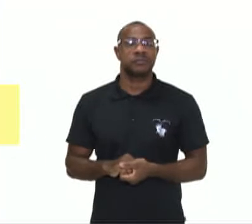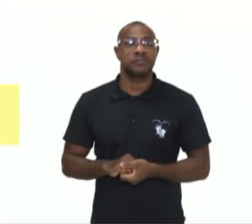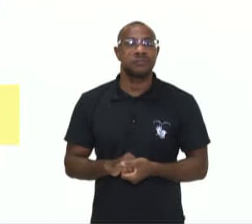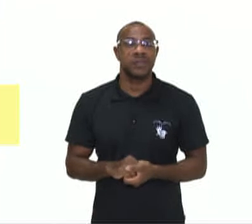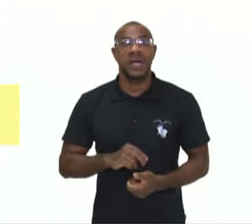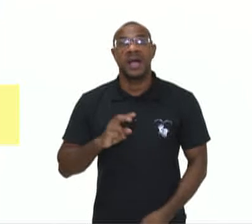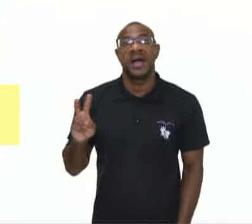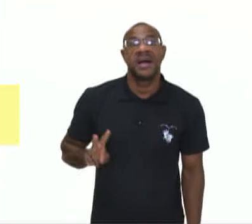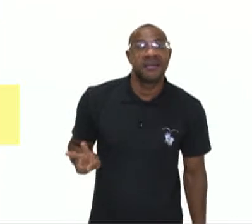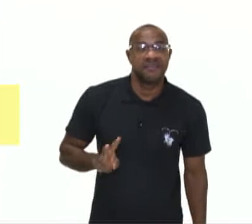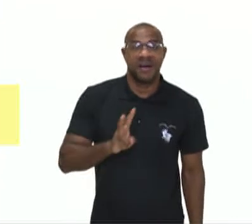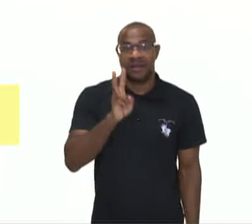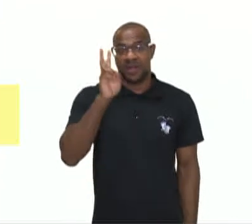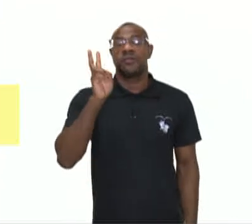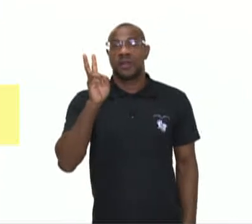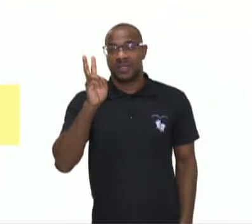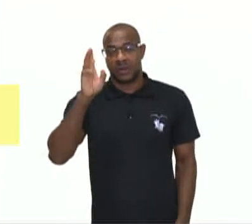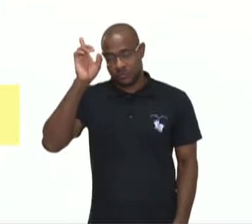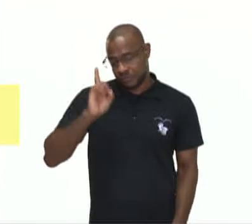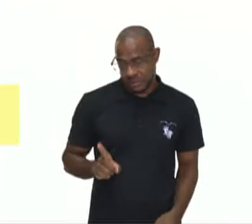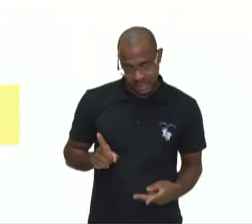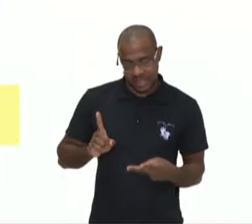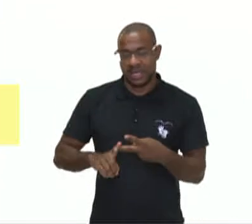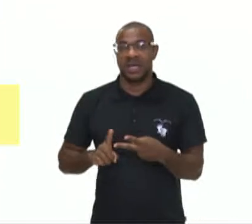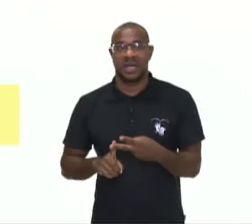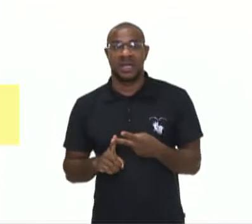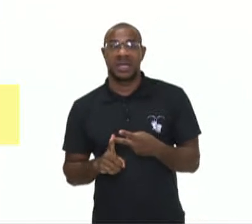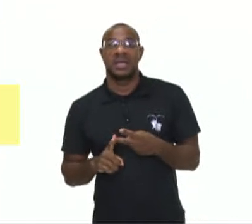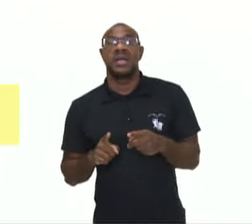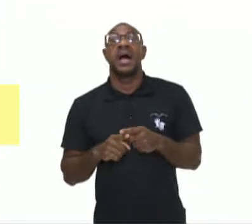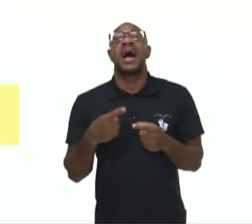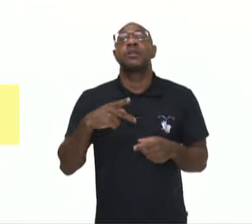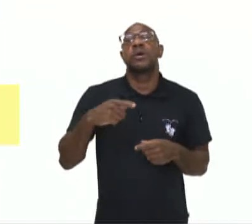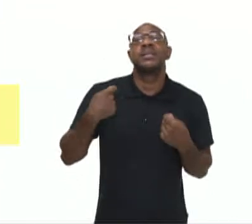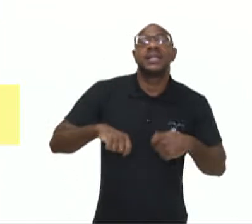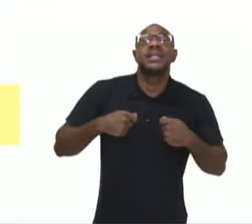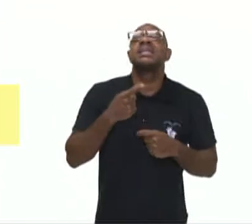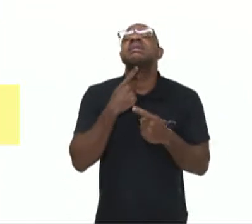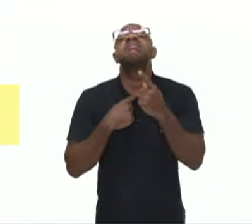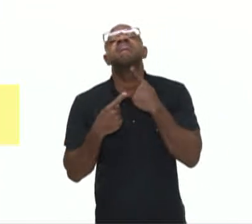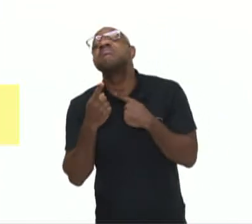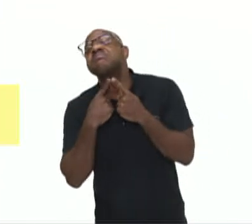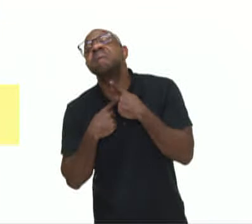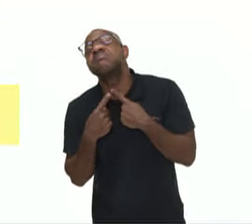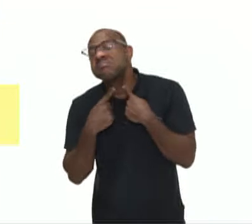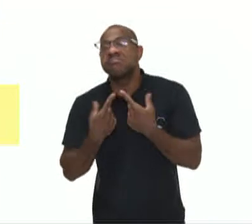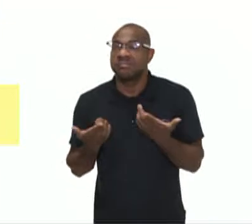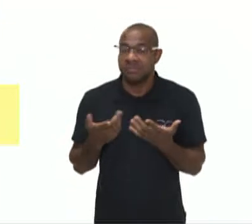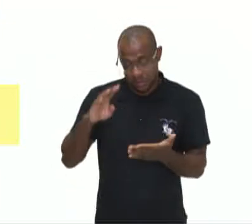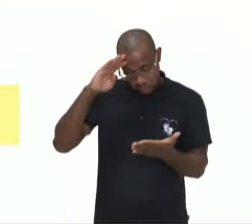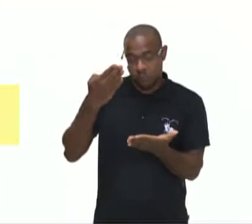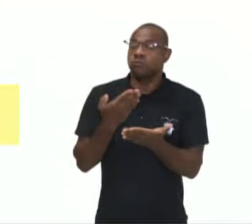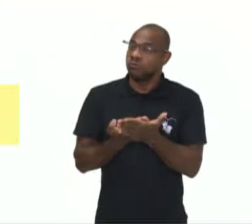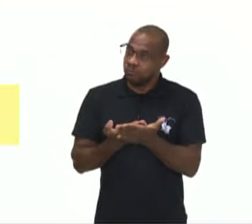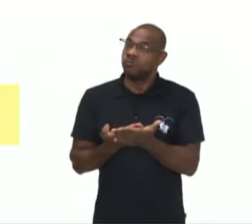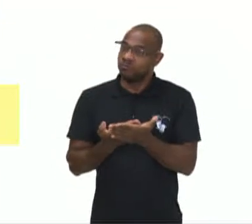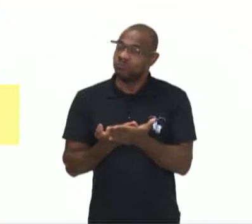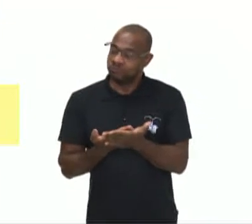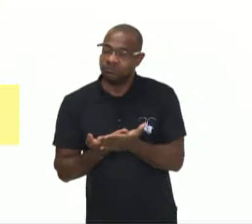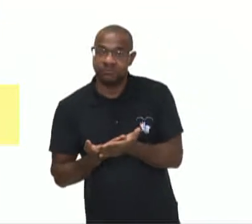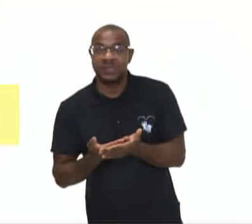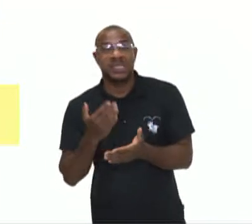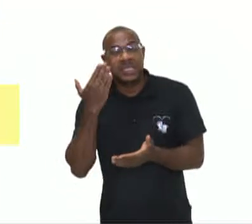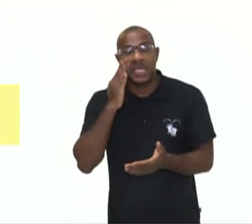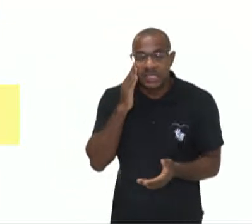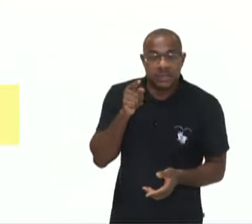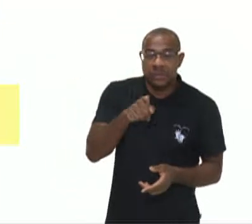valorizar você e os seus direitos, explicitar as suas necessidades e desejos com autoconfiança, entender que